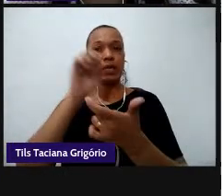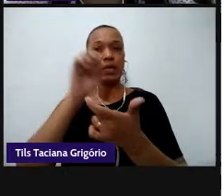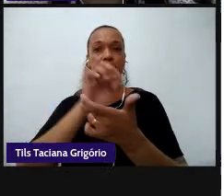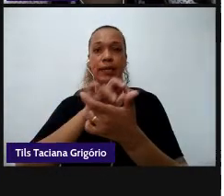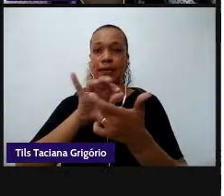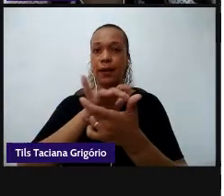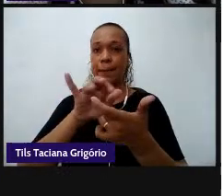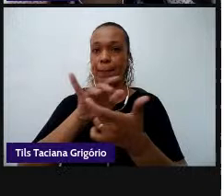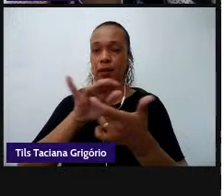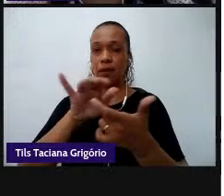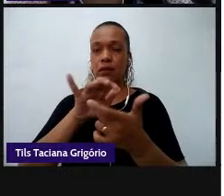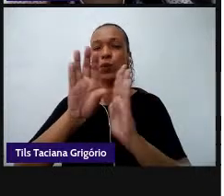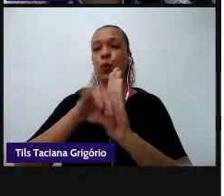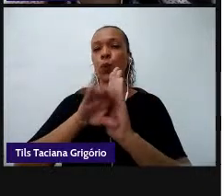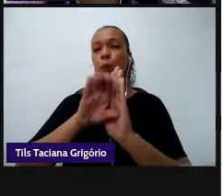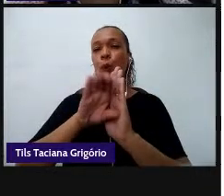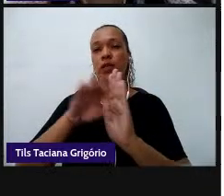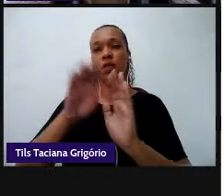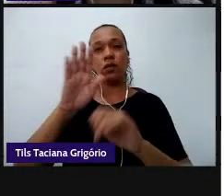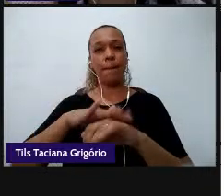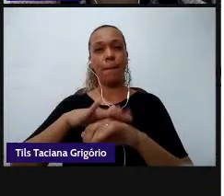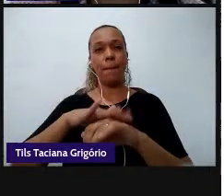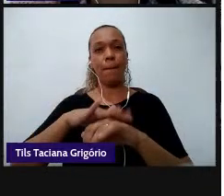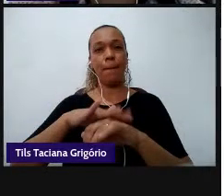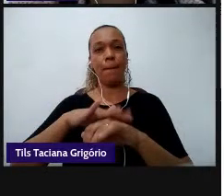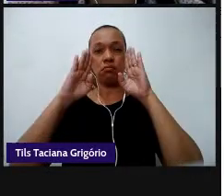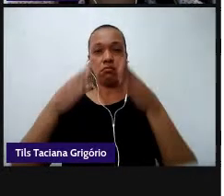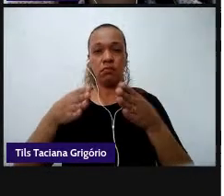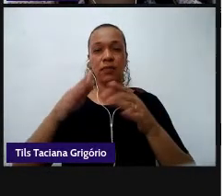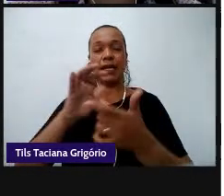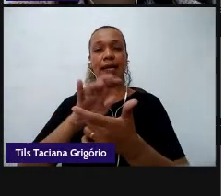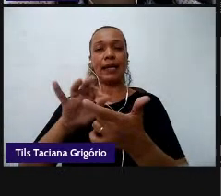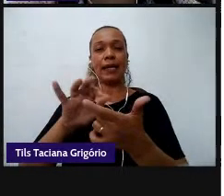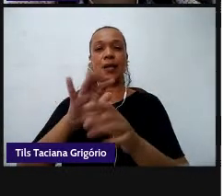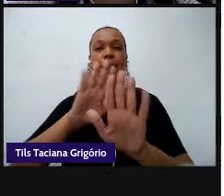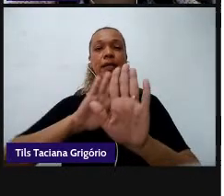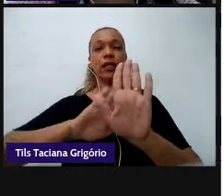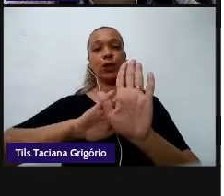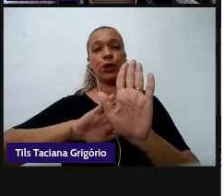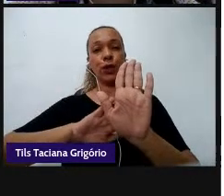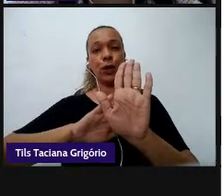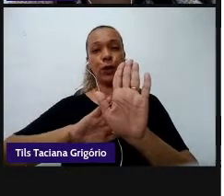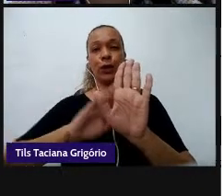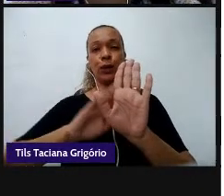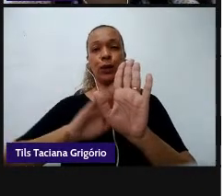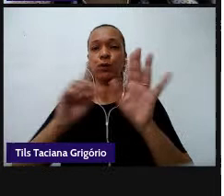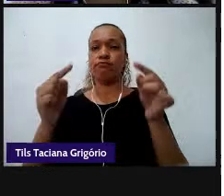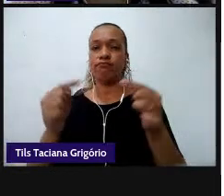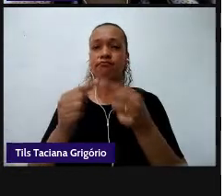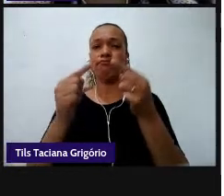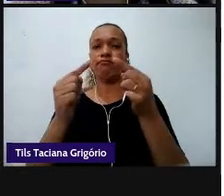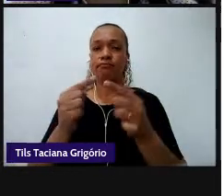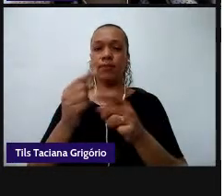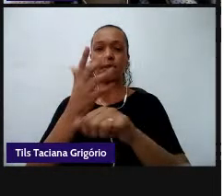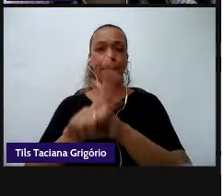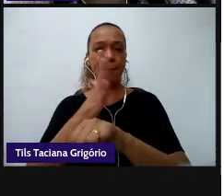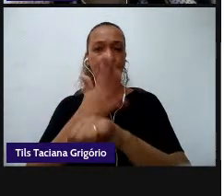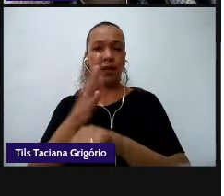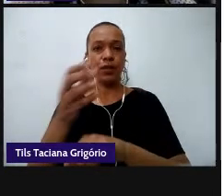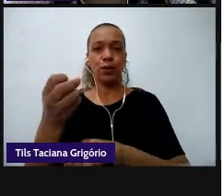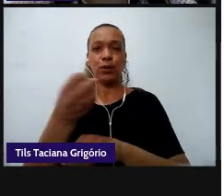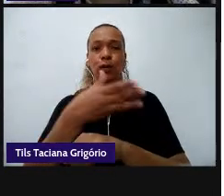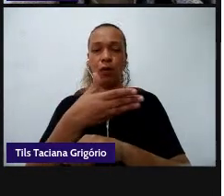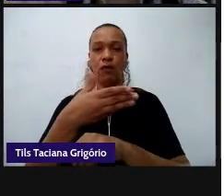voltado a um letramento ideológico que contempla essas novas práticas contemporâneas de linguagem